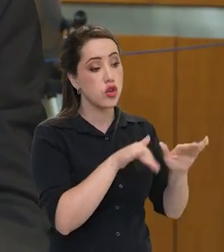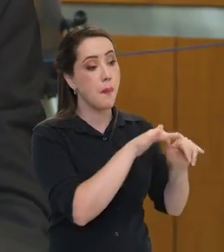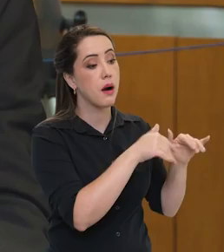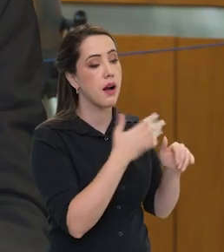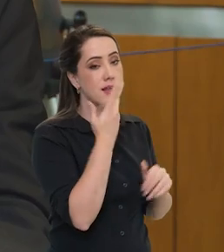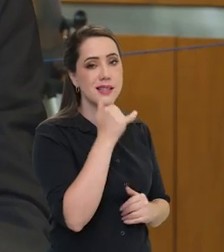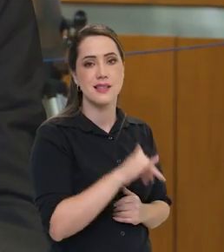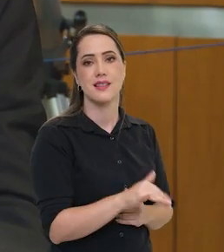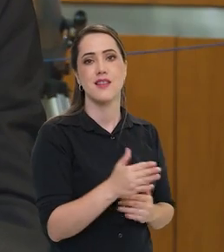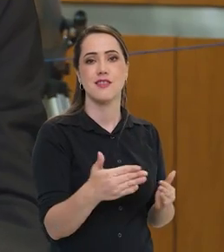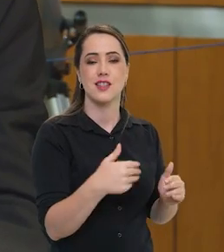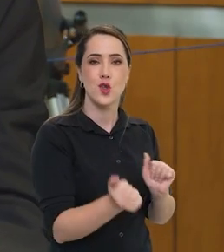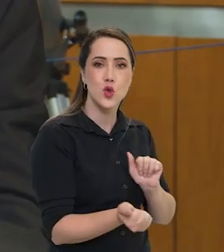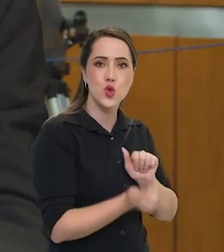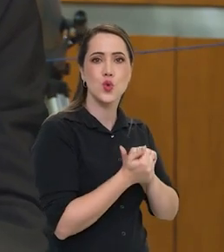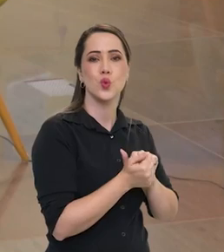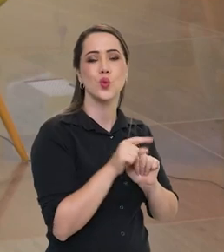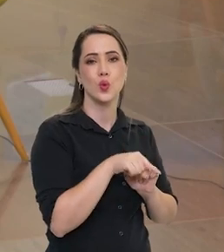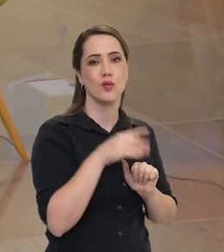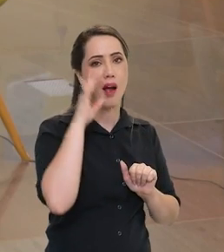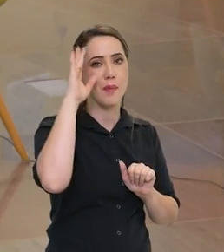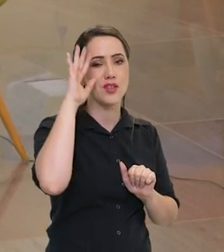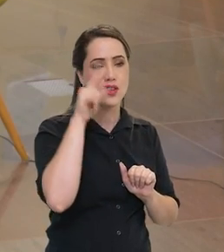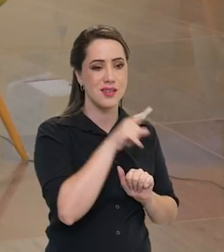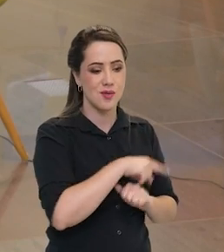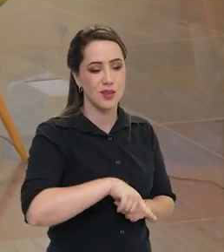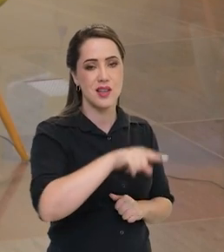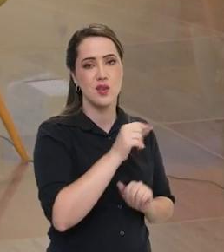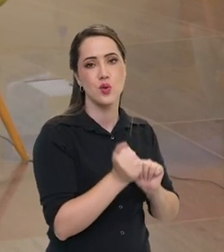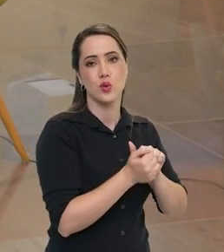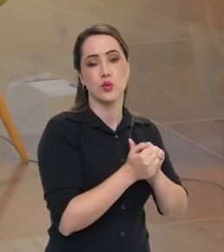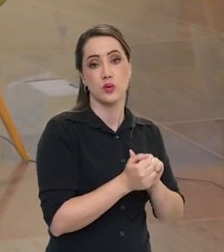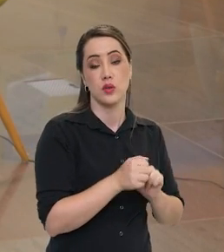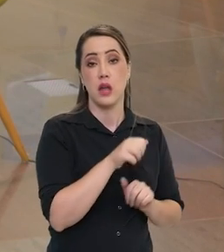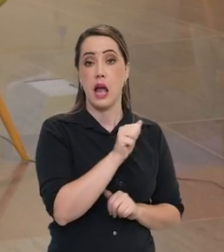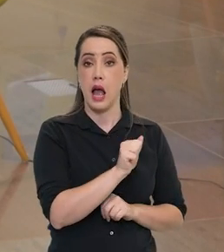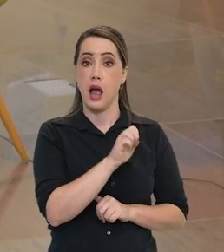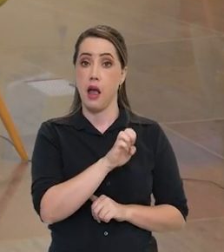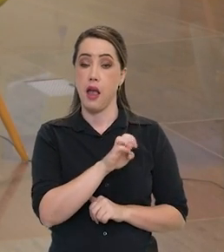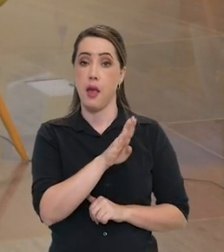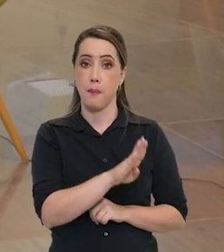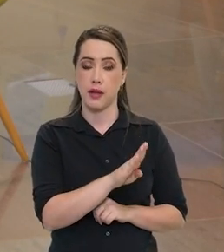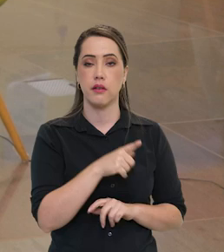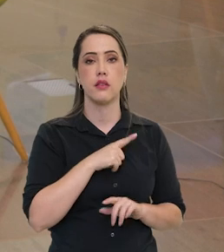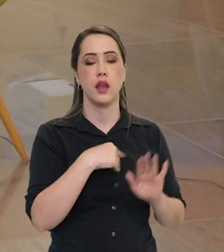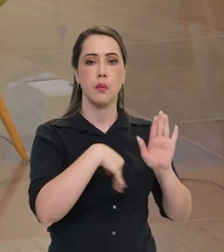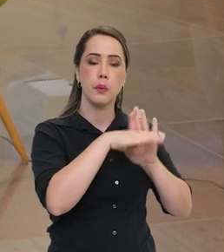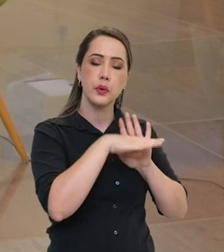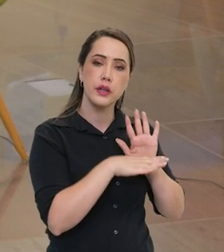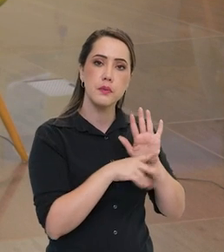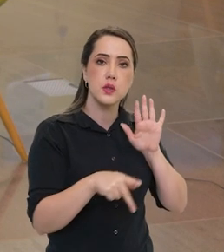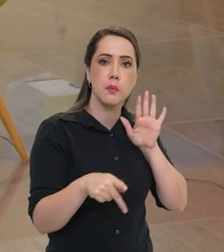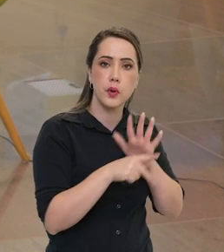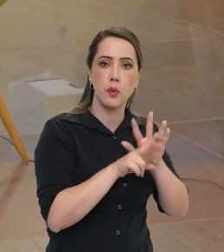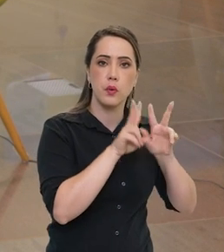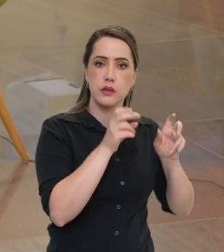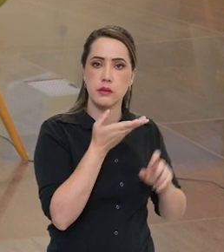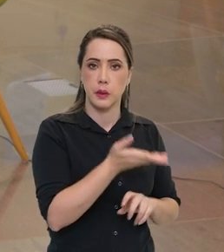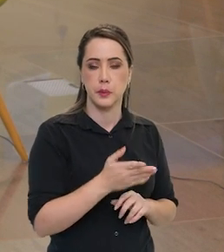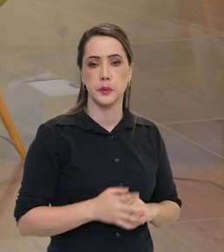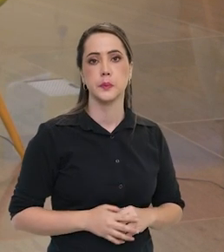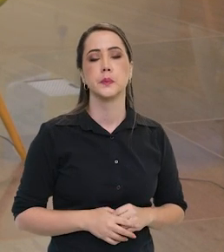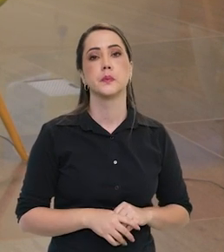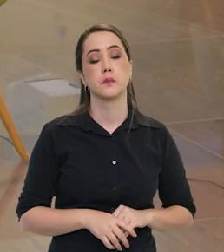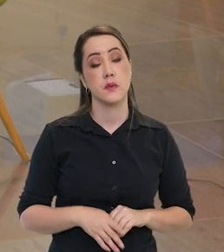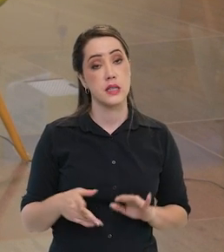as crianças e trazer o imaginário das crianças para essa área. A Agência Espacial Brasileira tem alguns programas mais específicos sobre